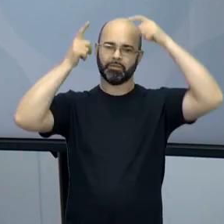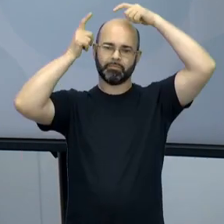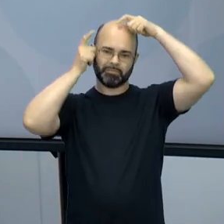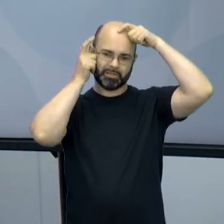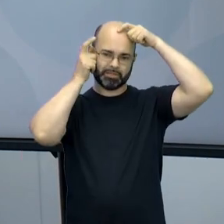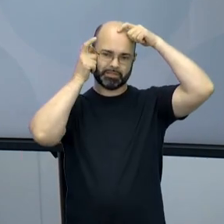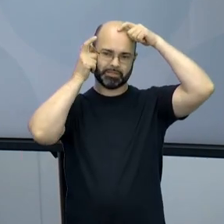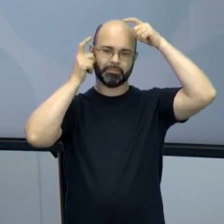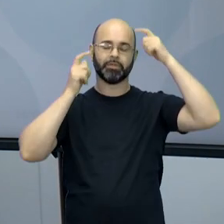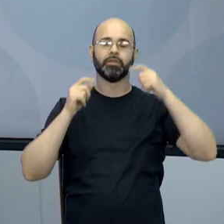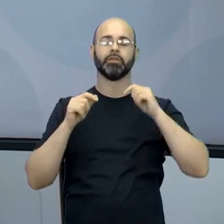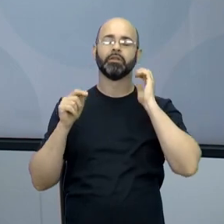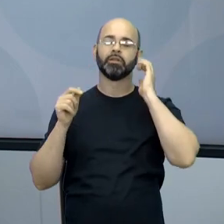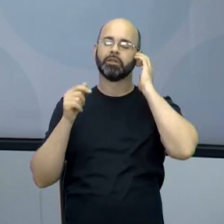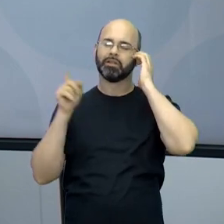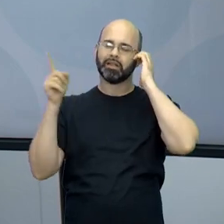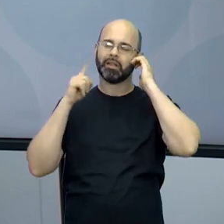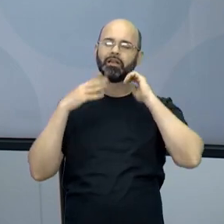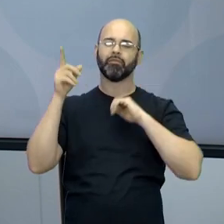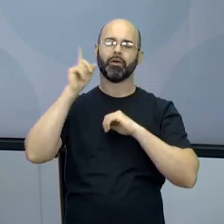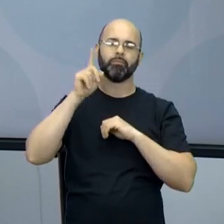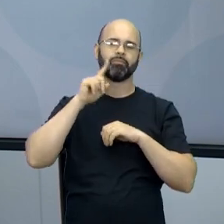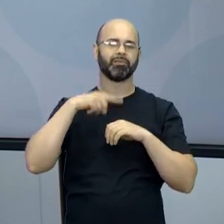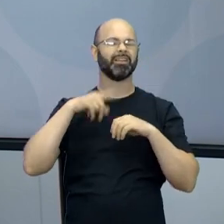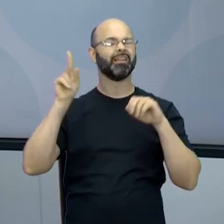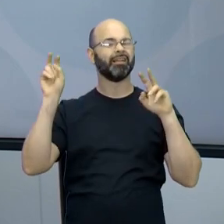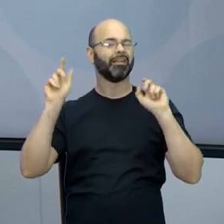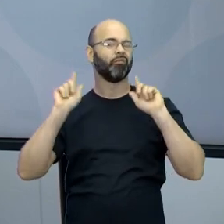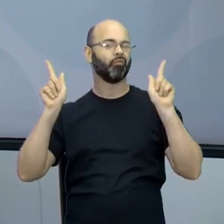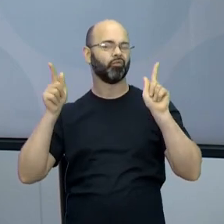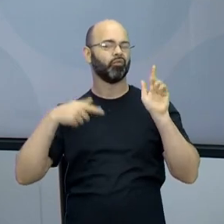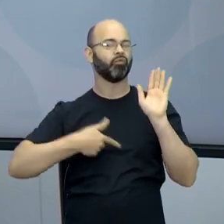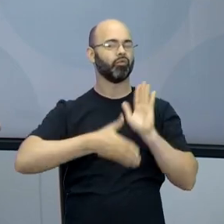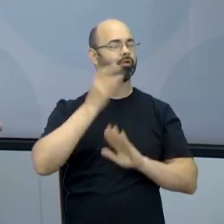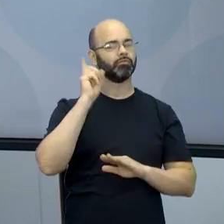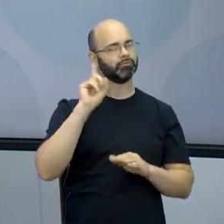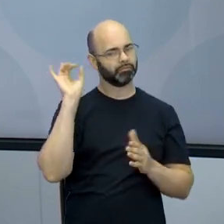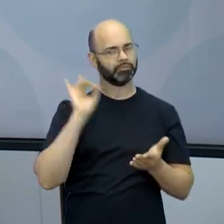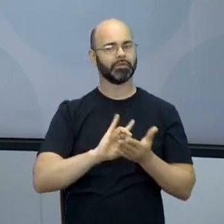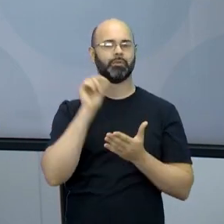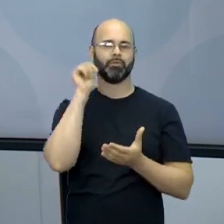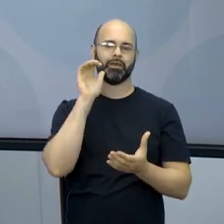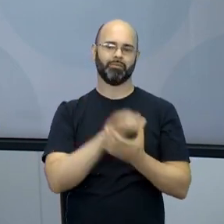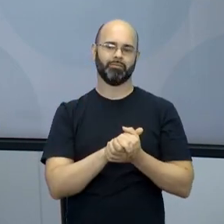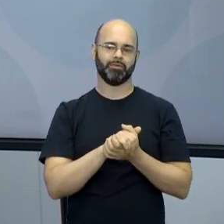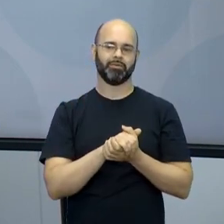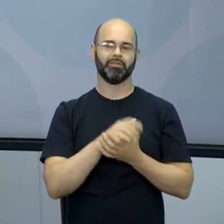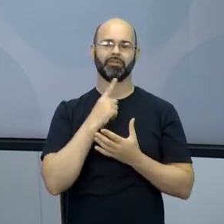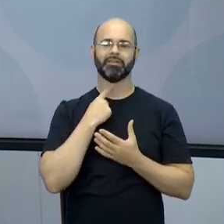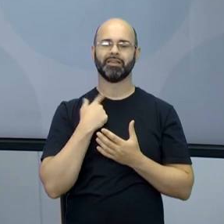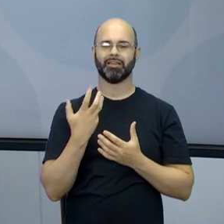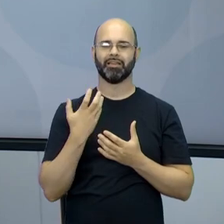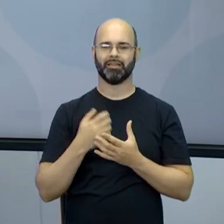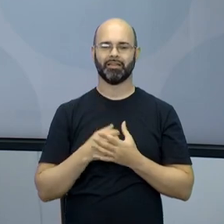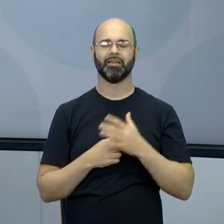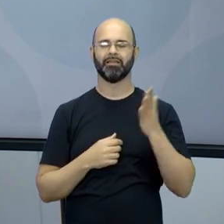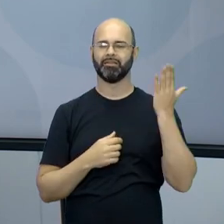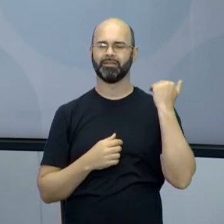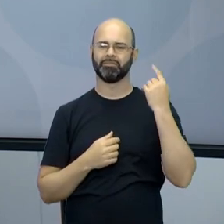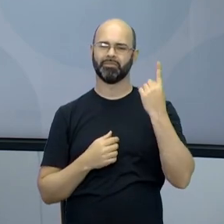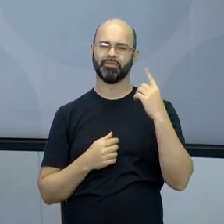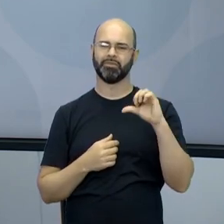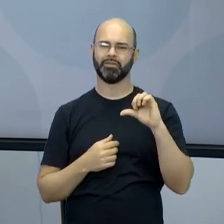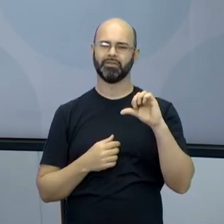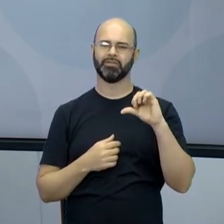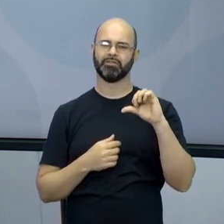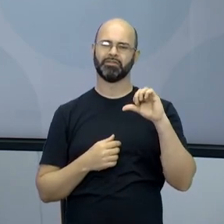Unidos com a desculpa de que... Para o pai que quer se divertir, mas na cabeça dele para achar uma esposa. Aí eu fico... Na época que eu assisti esse filme, anos 80, 90,